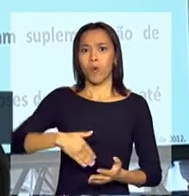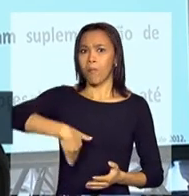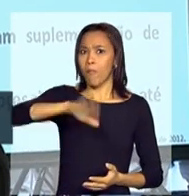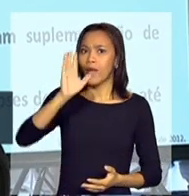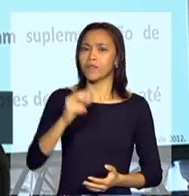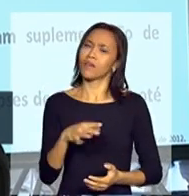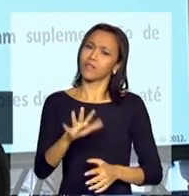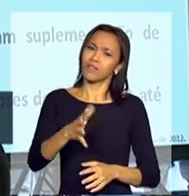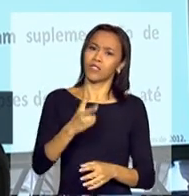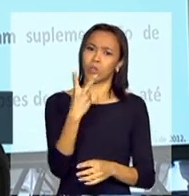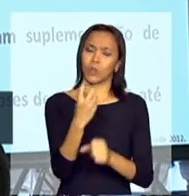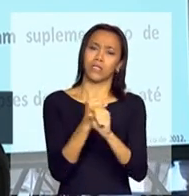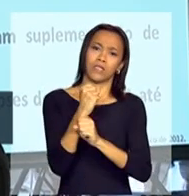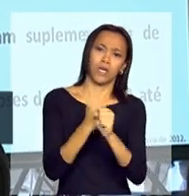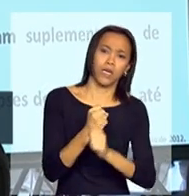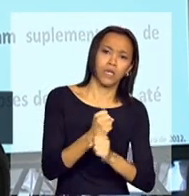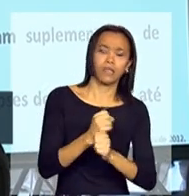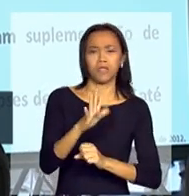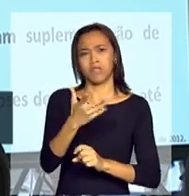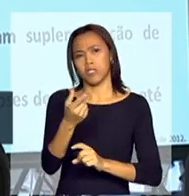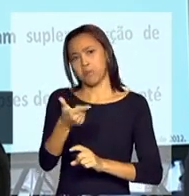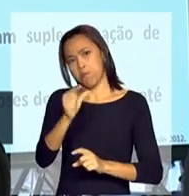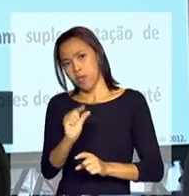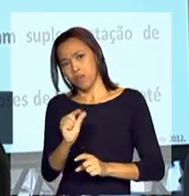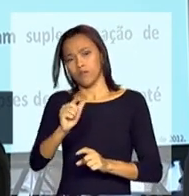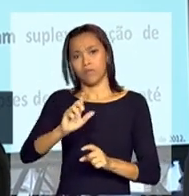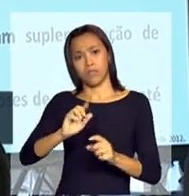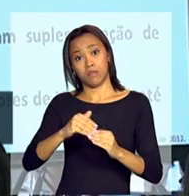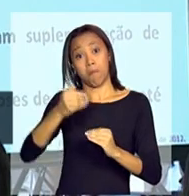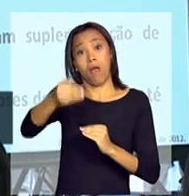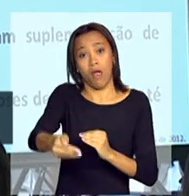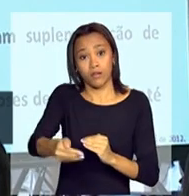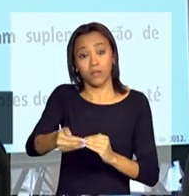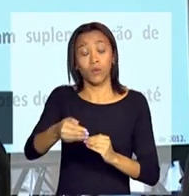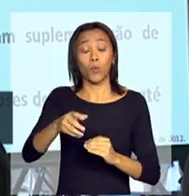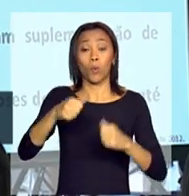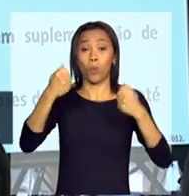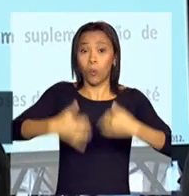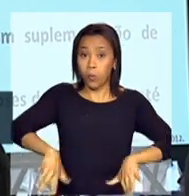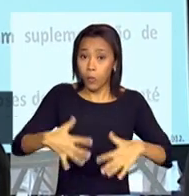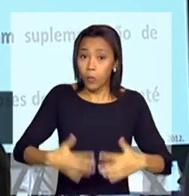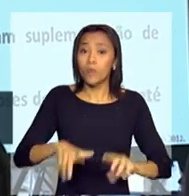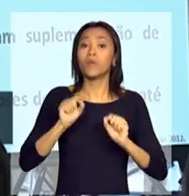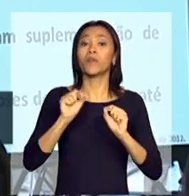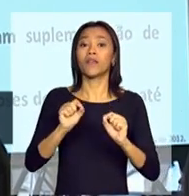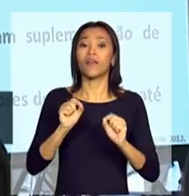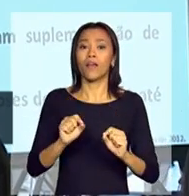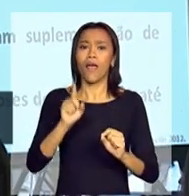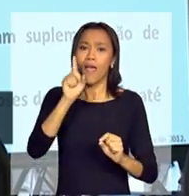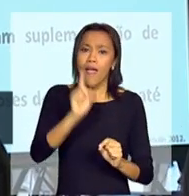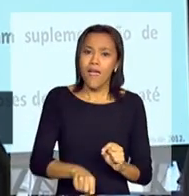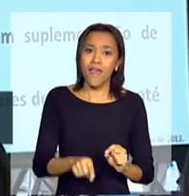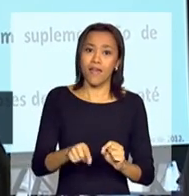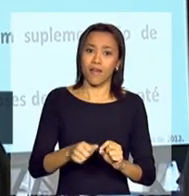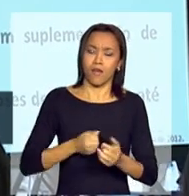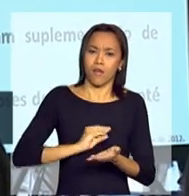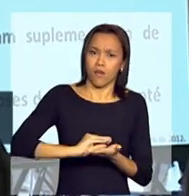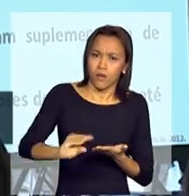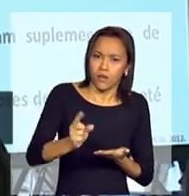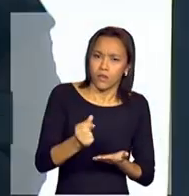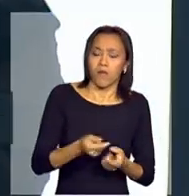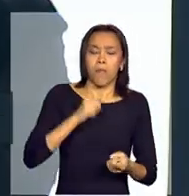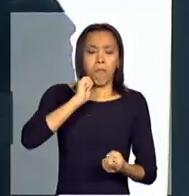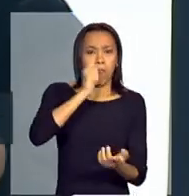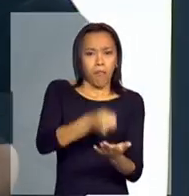dois anos para fazer isso, às vezes, um pouco menos, um pouco mais. Mas o oneroso mesmo é o custeio dessa creche, é manter o